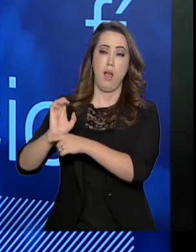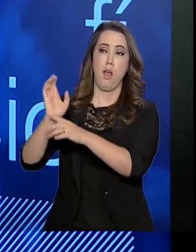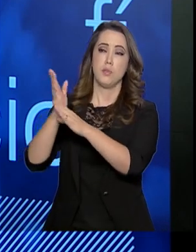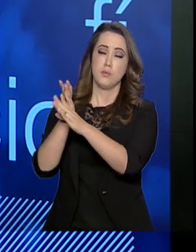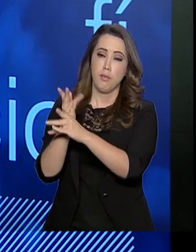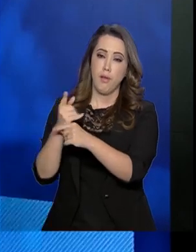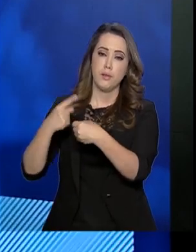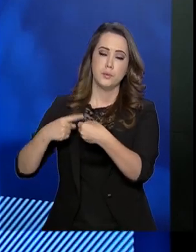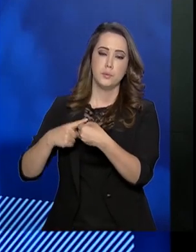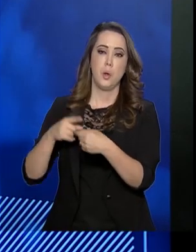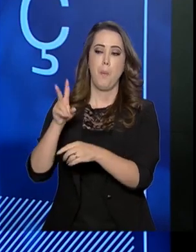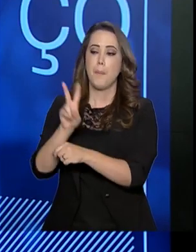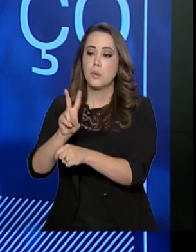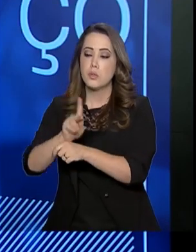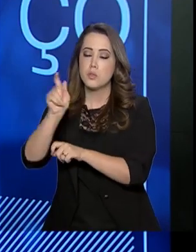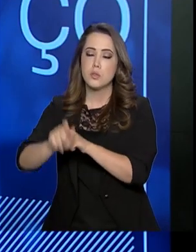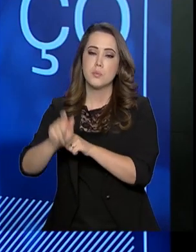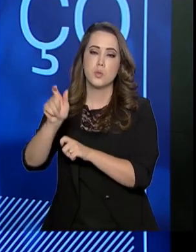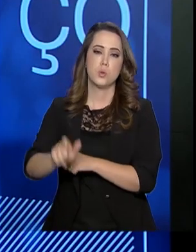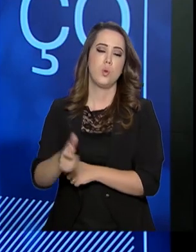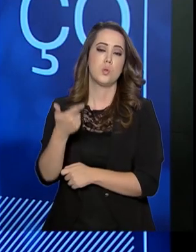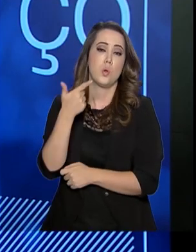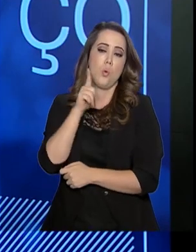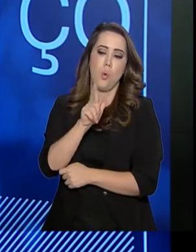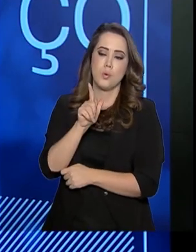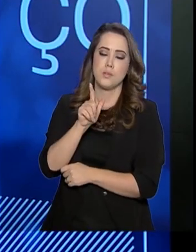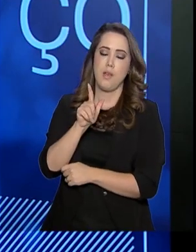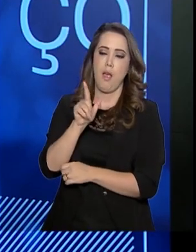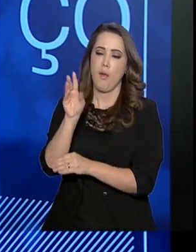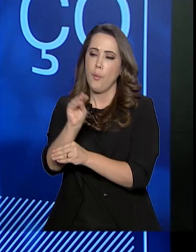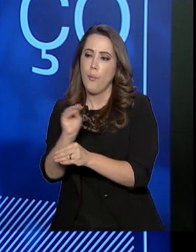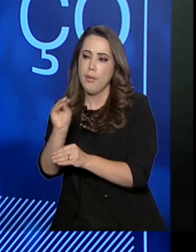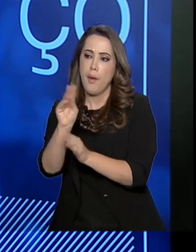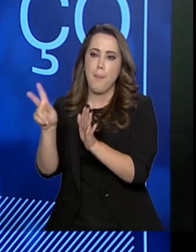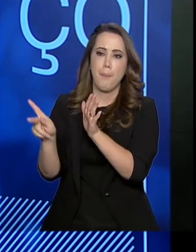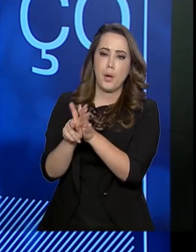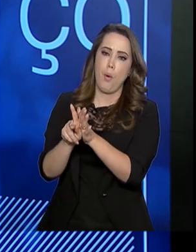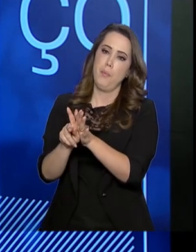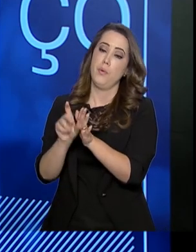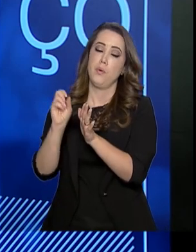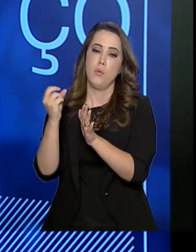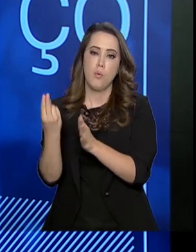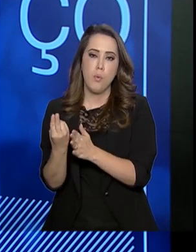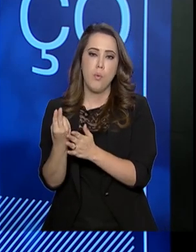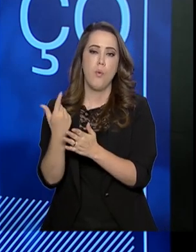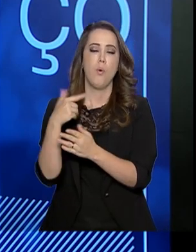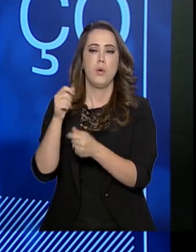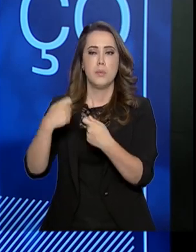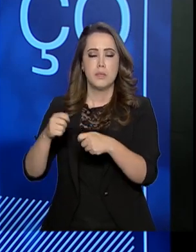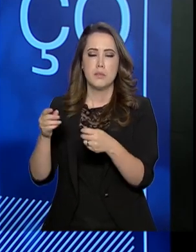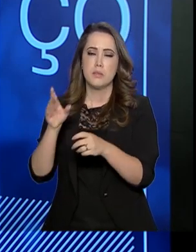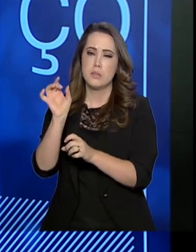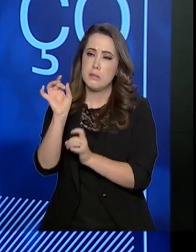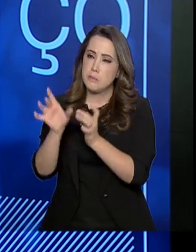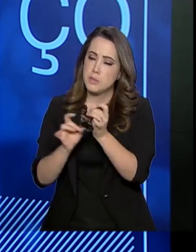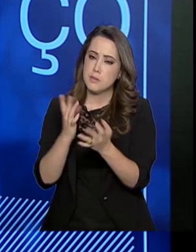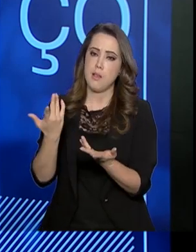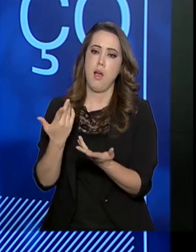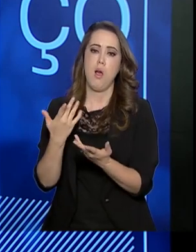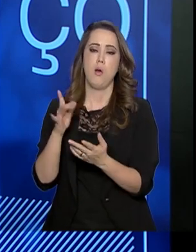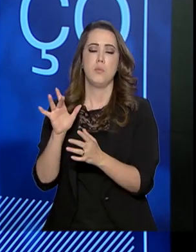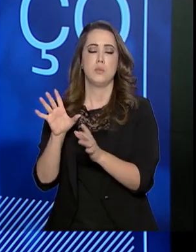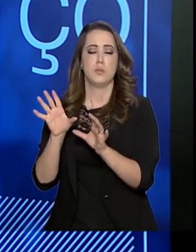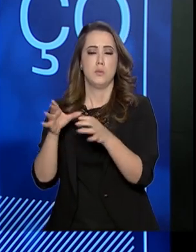cuidar de si ou estão em momentos de desproteção social, especialmente no campo da renda ou da saúde, de um modo geral. Esses